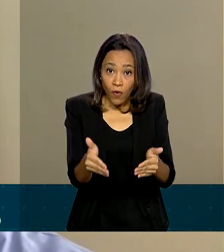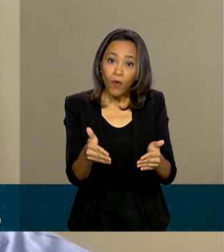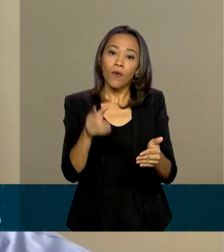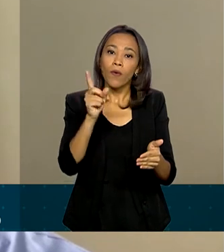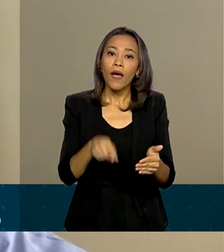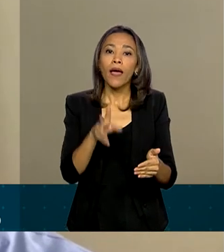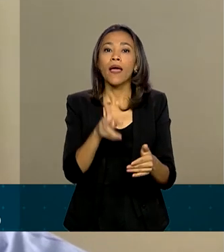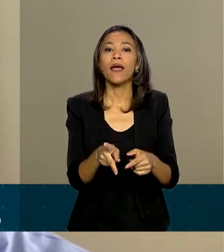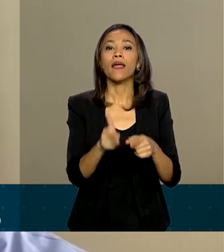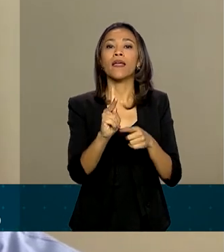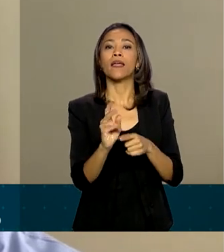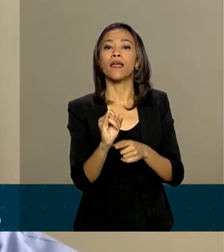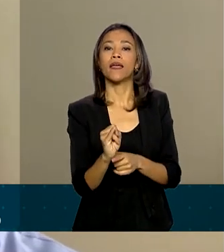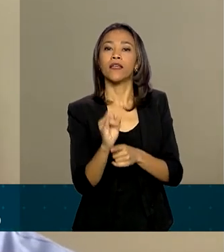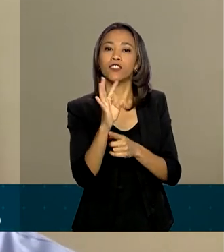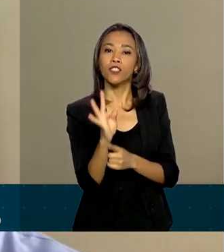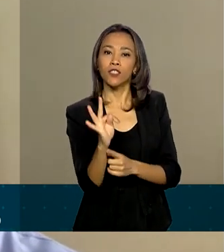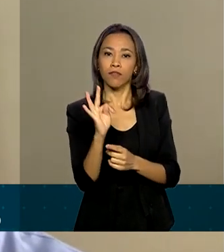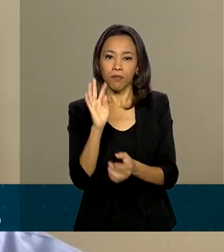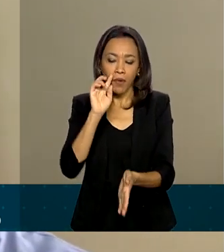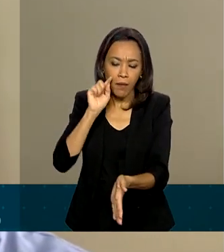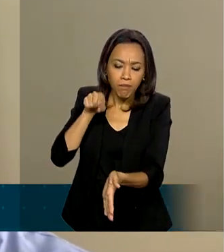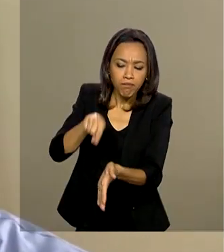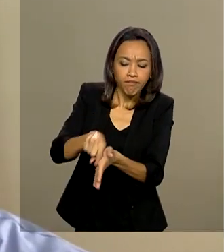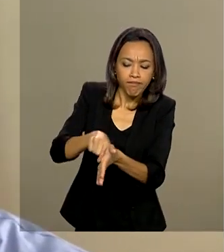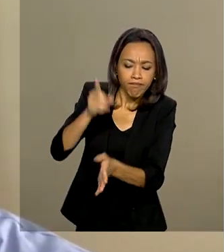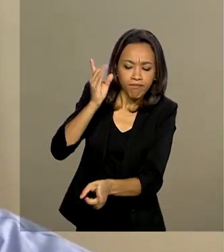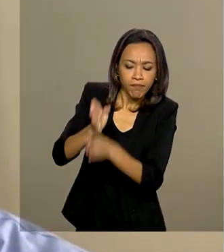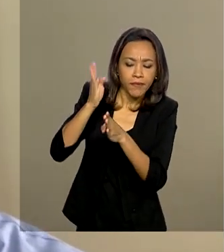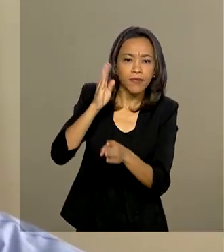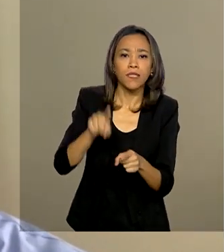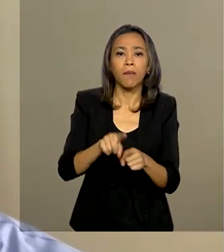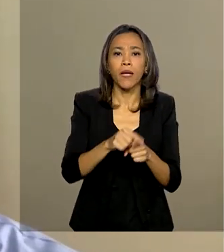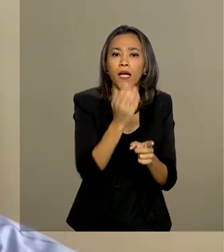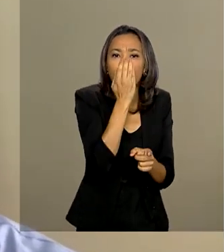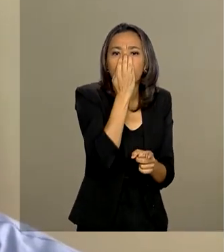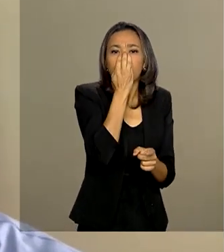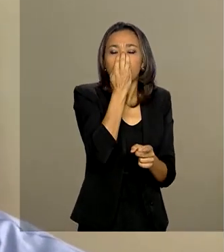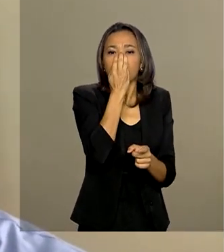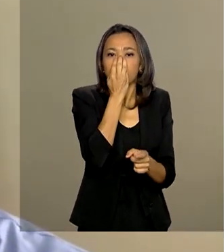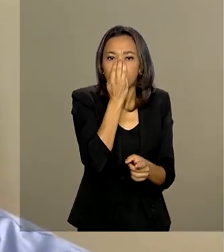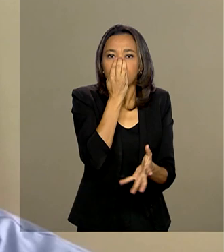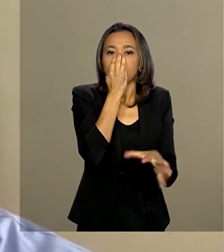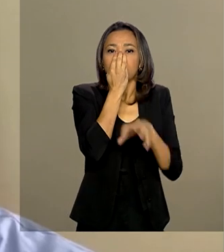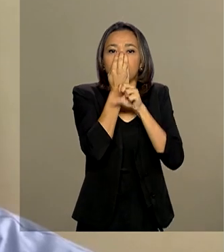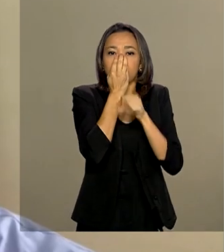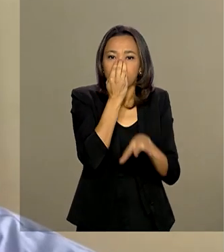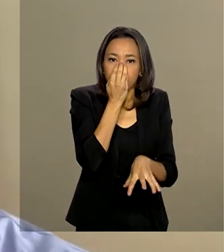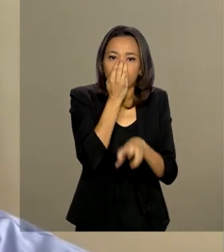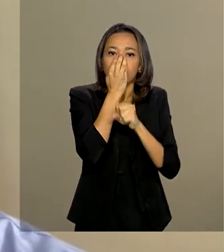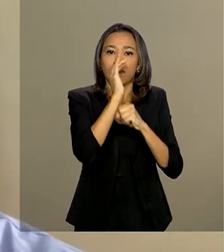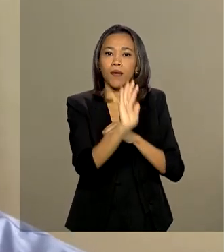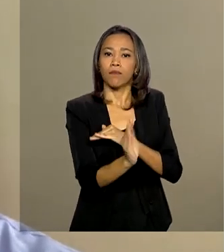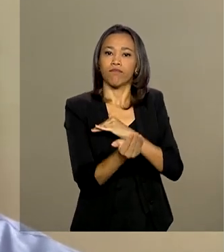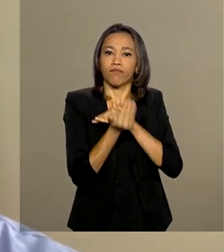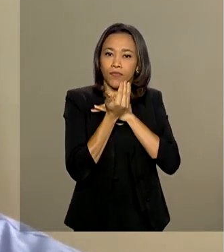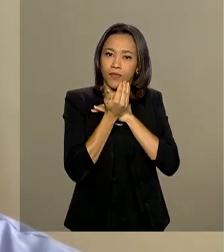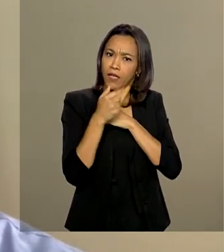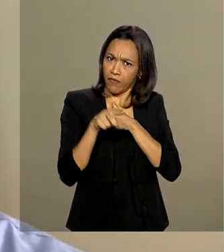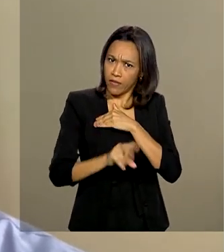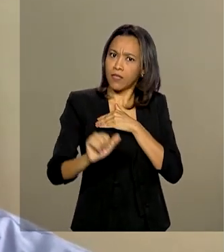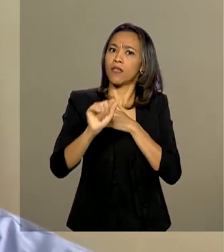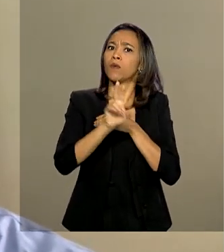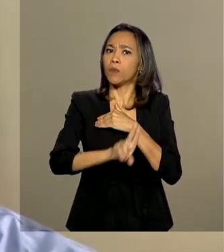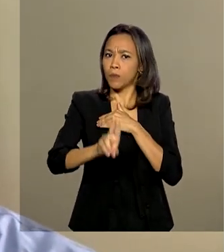kits diagnósticos e também dos respiradores mecânicos utilizados para ventilação forçada, que provavelmente serão muito